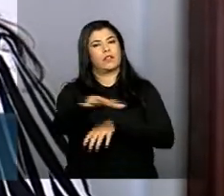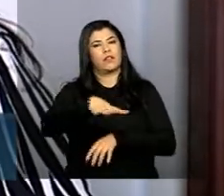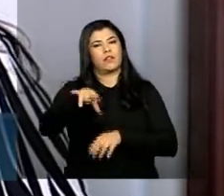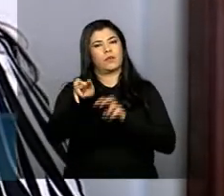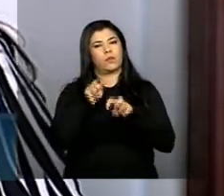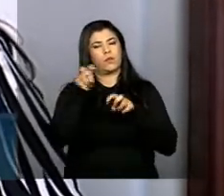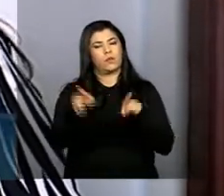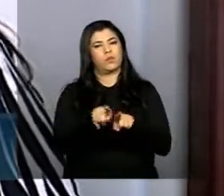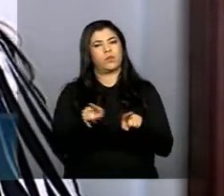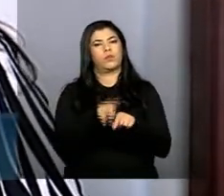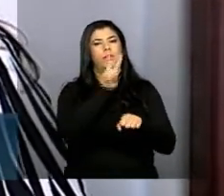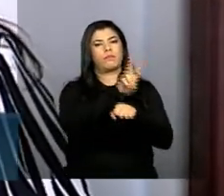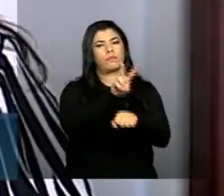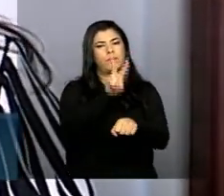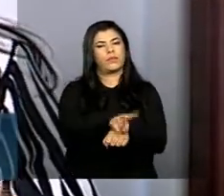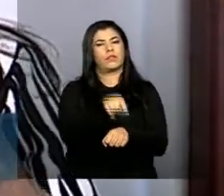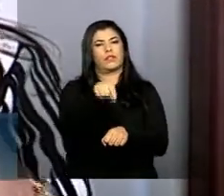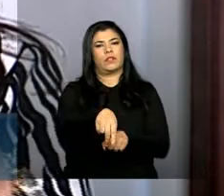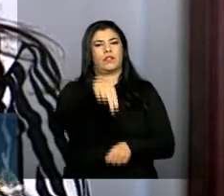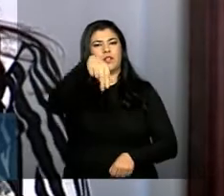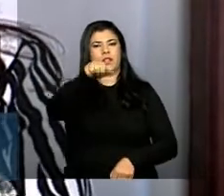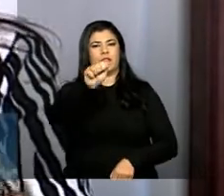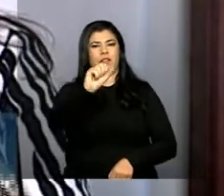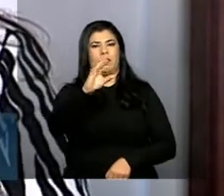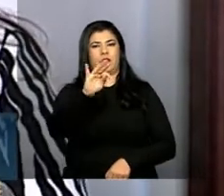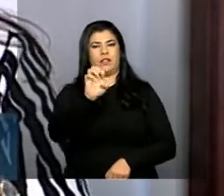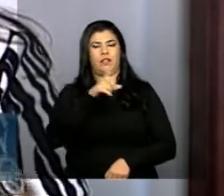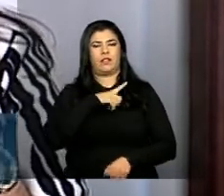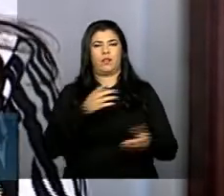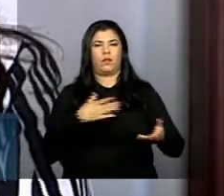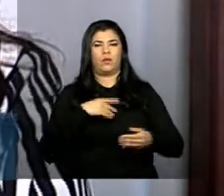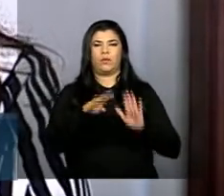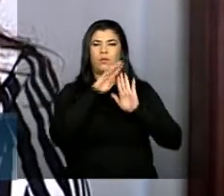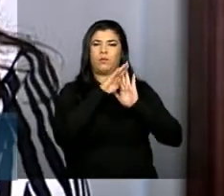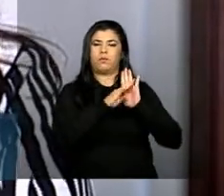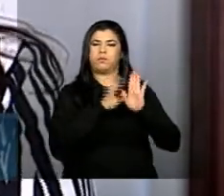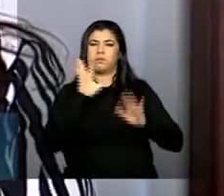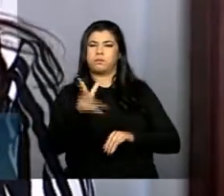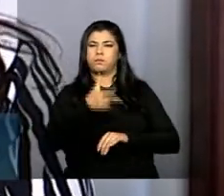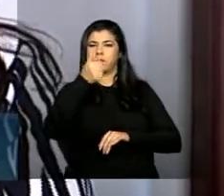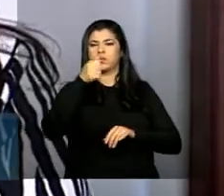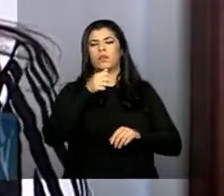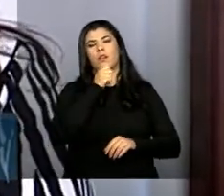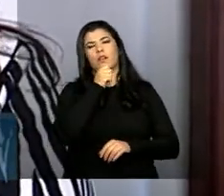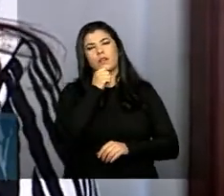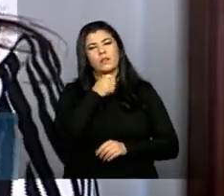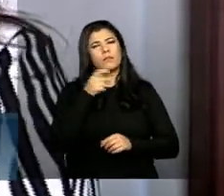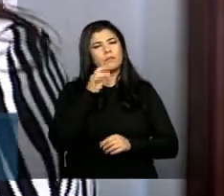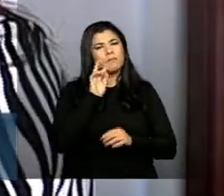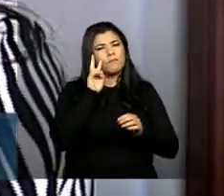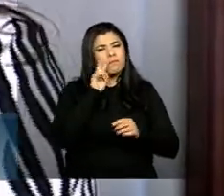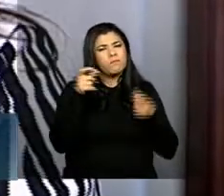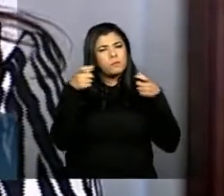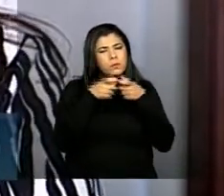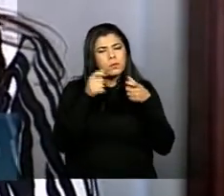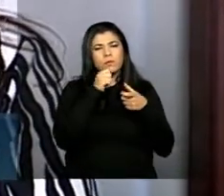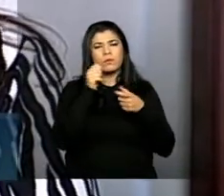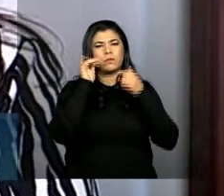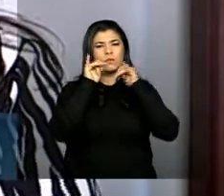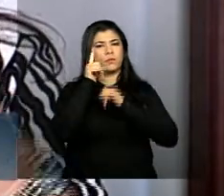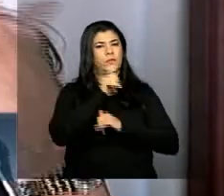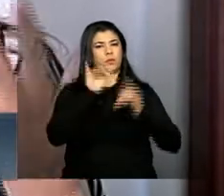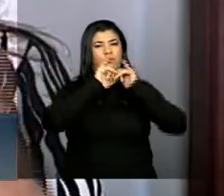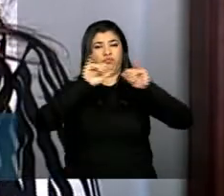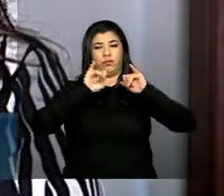bem esta proteção hoje é um programa maravilhoso mas ainda pequeno de repercussão e nós vamos